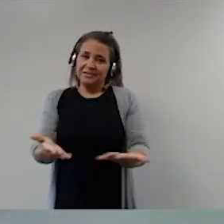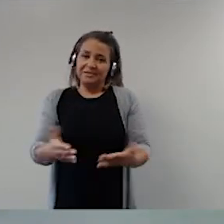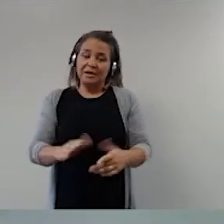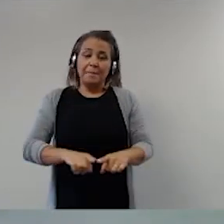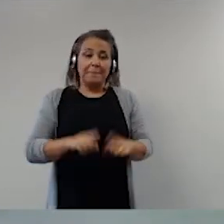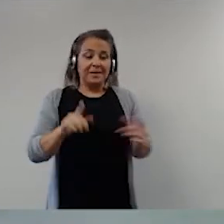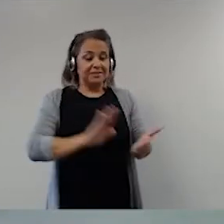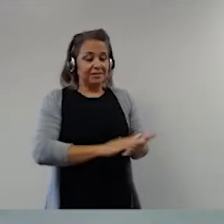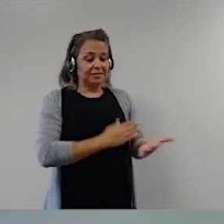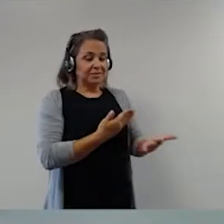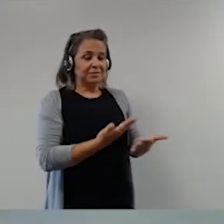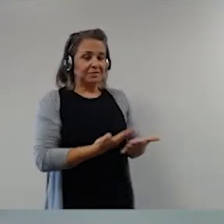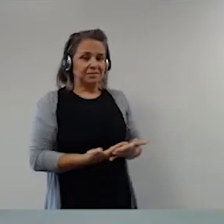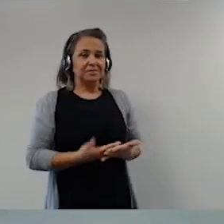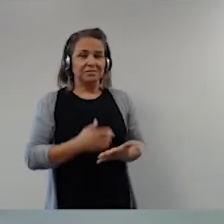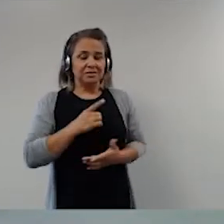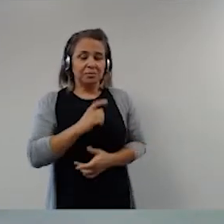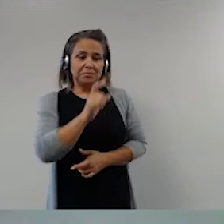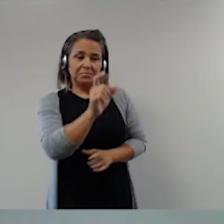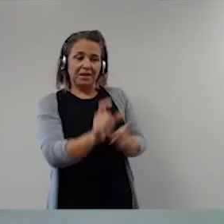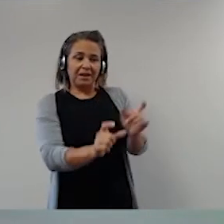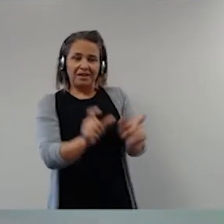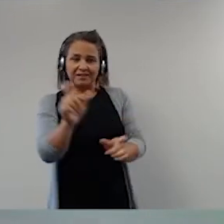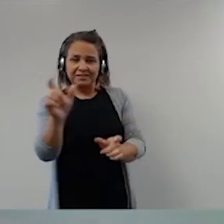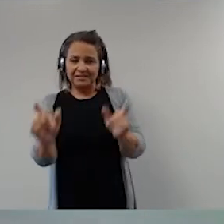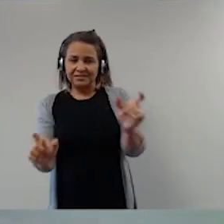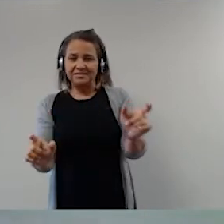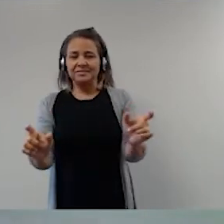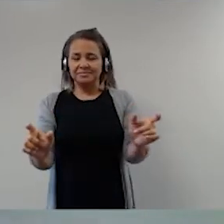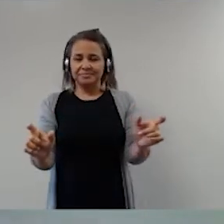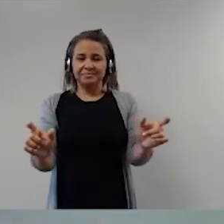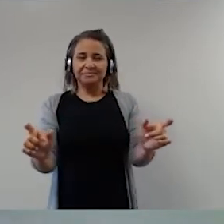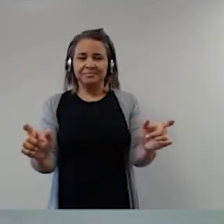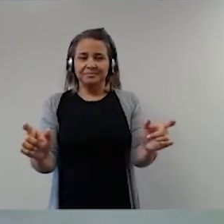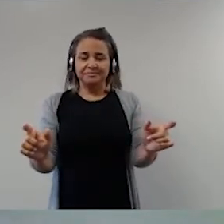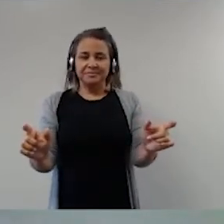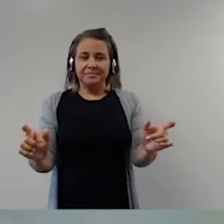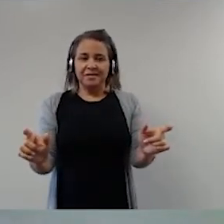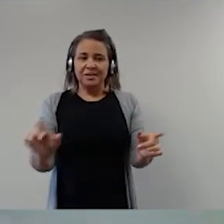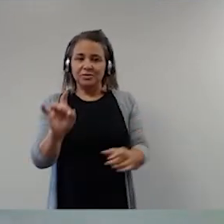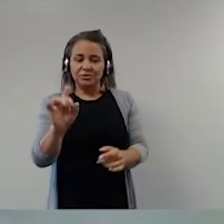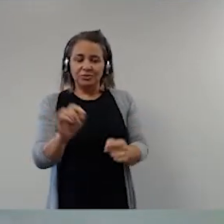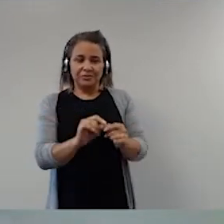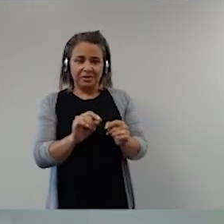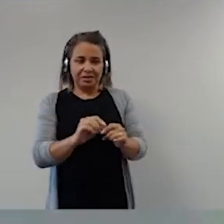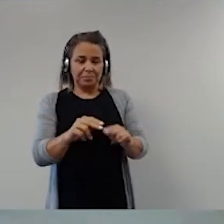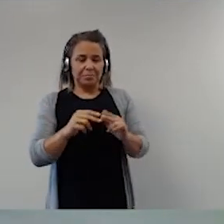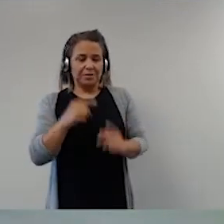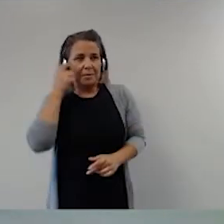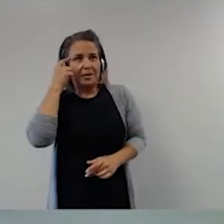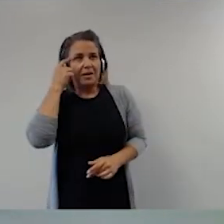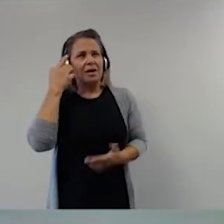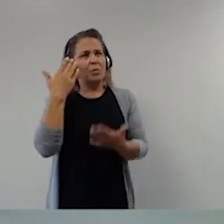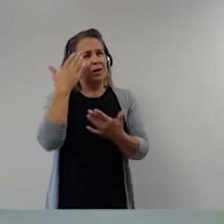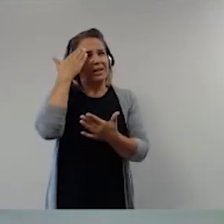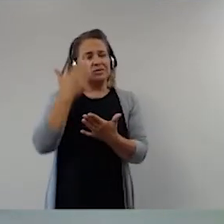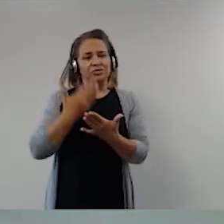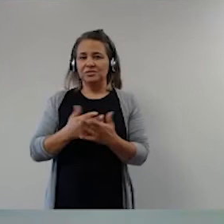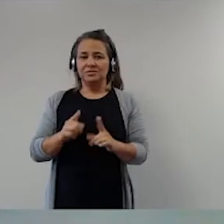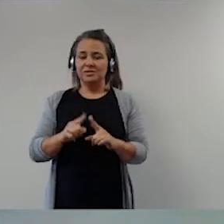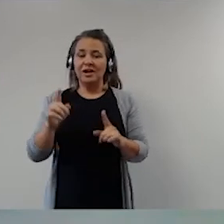interpretações têm uma característica de... Elas não são feitas por convicção. Às vezes, para o jurista,